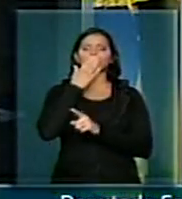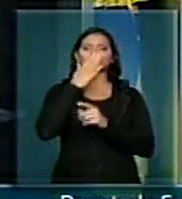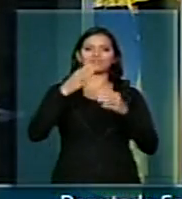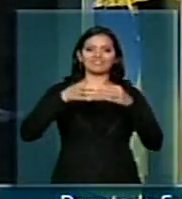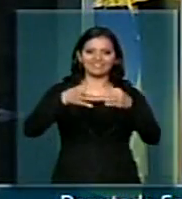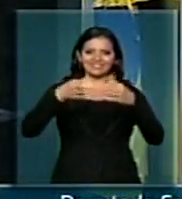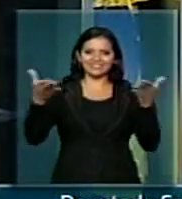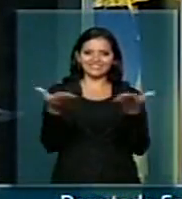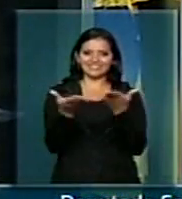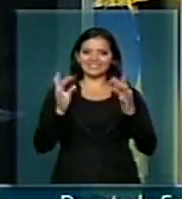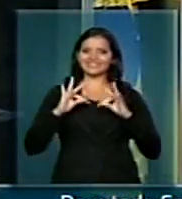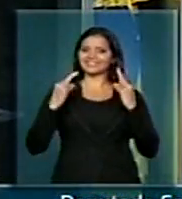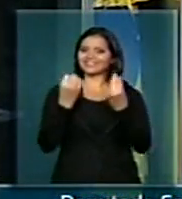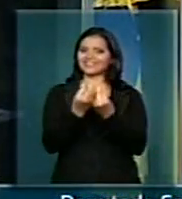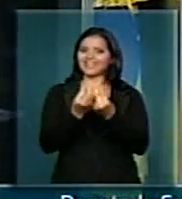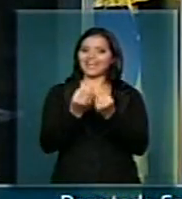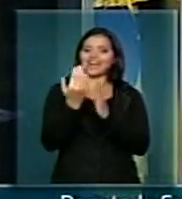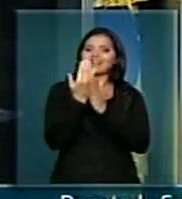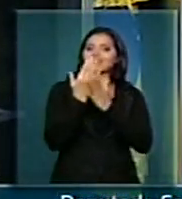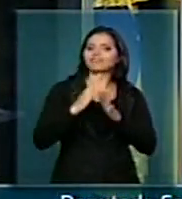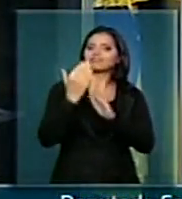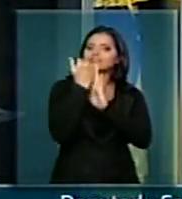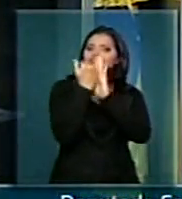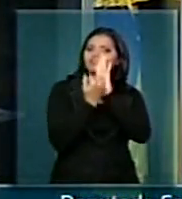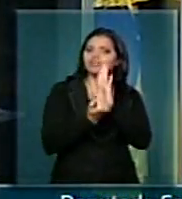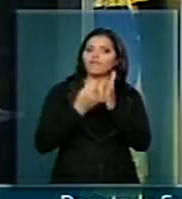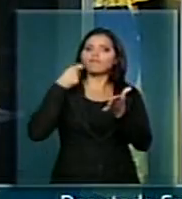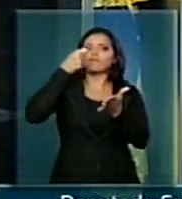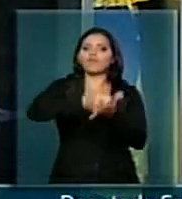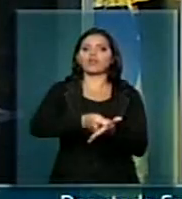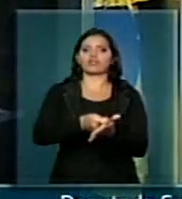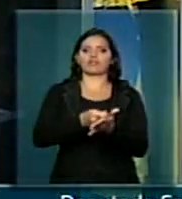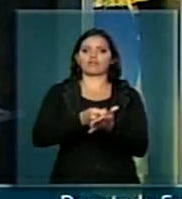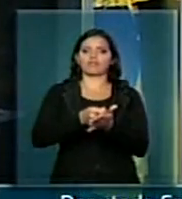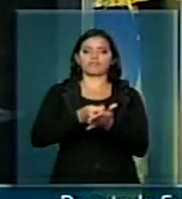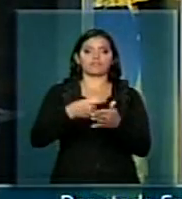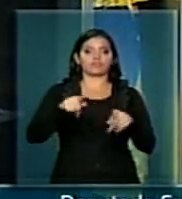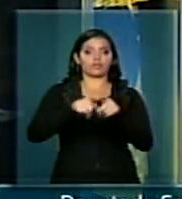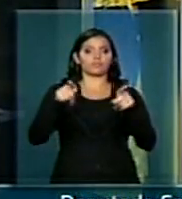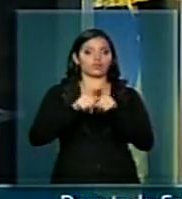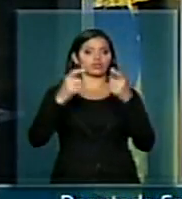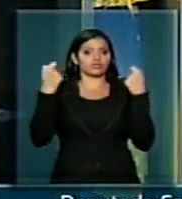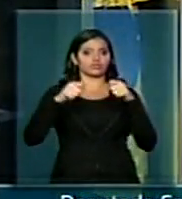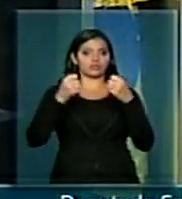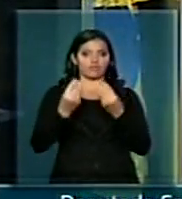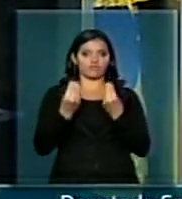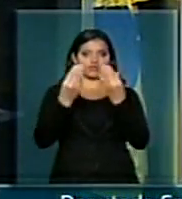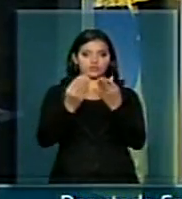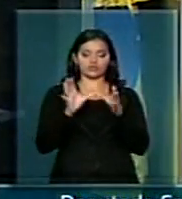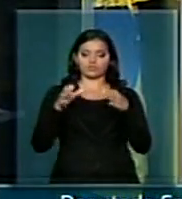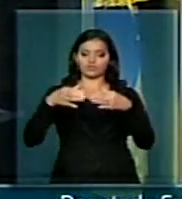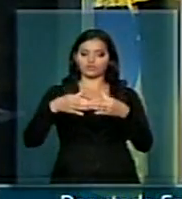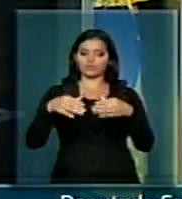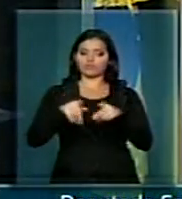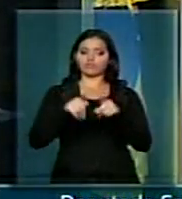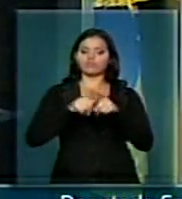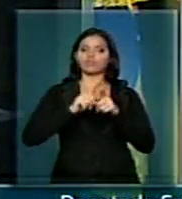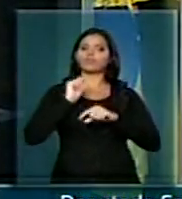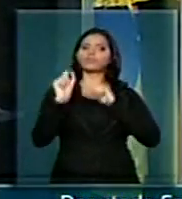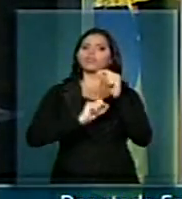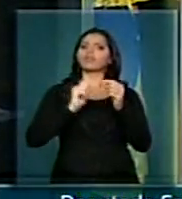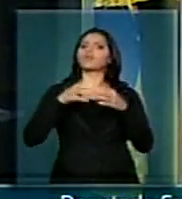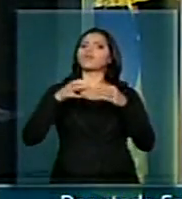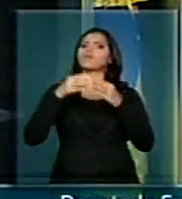através da desoneração da folha de pagamento. É necessário oferecer ao setor condições